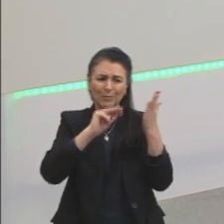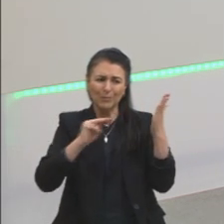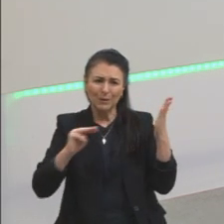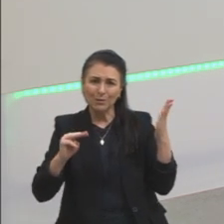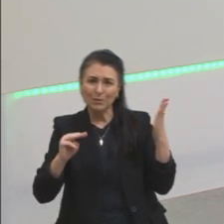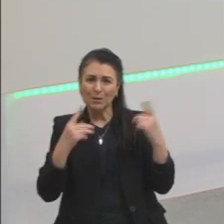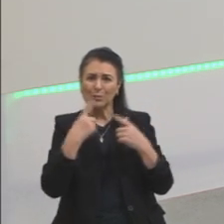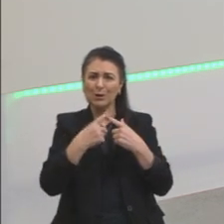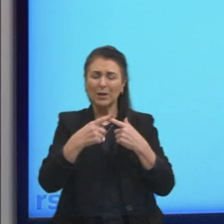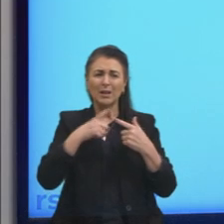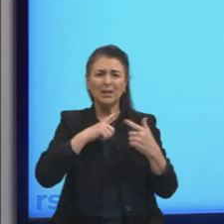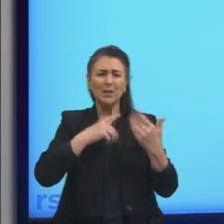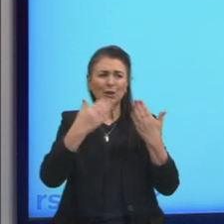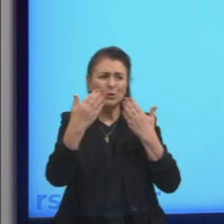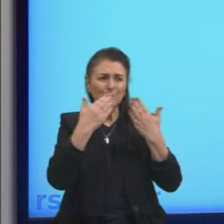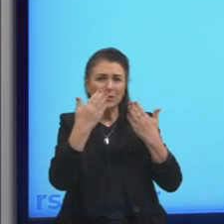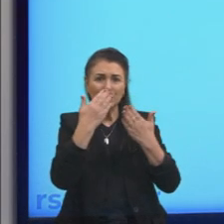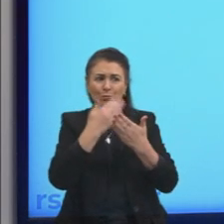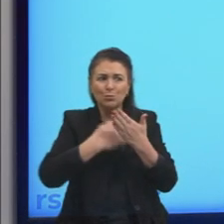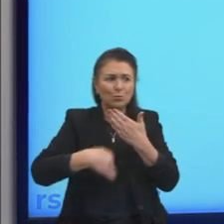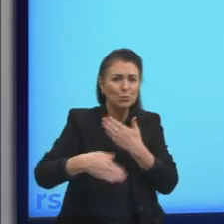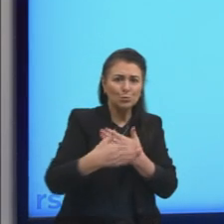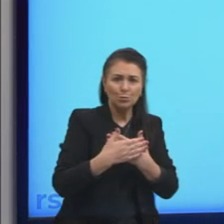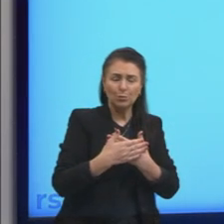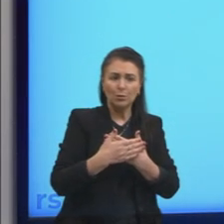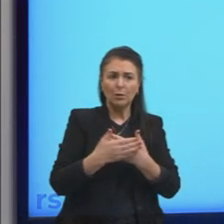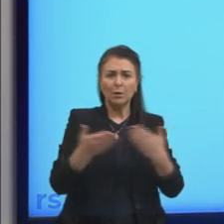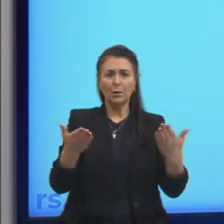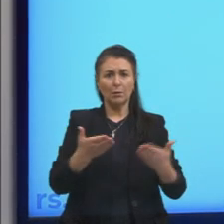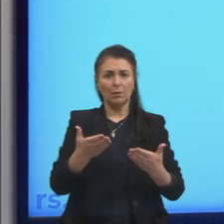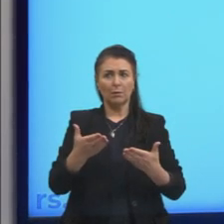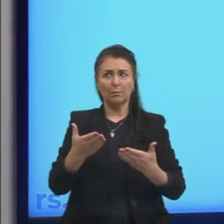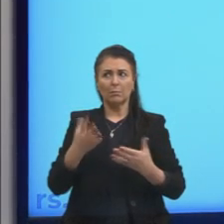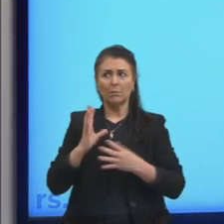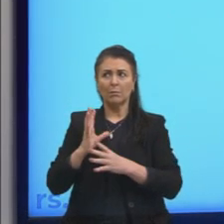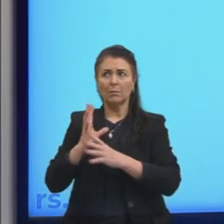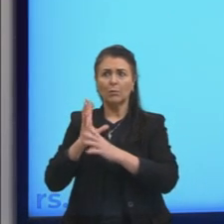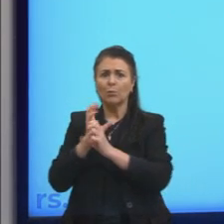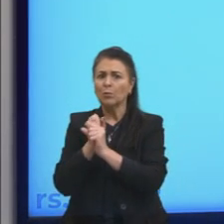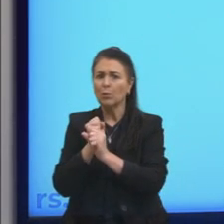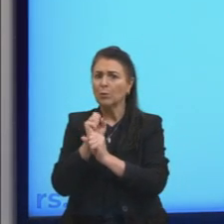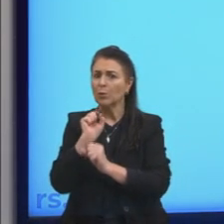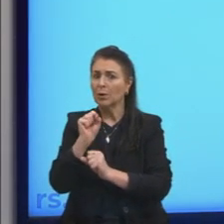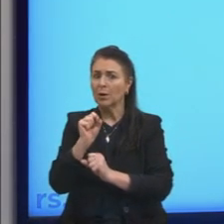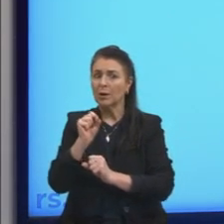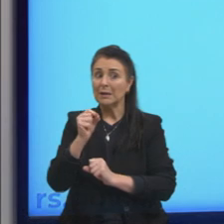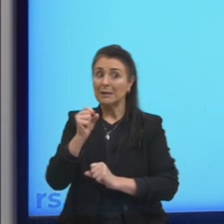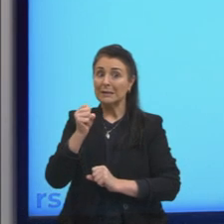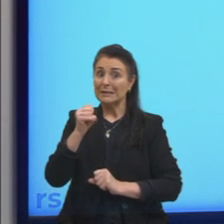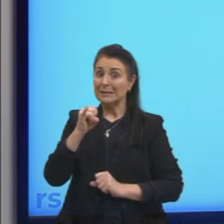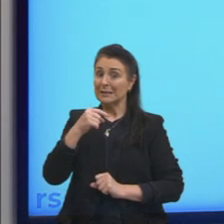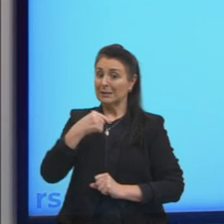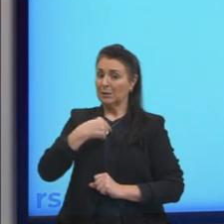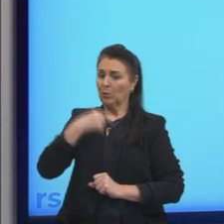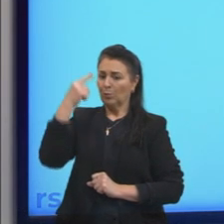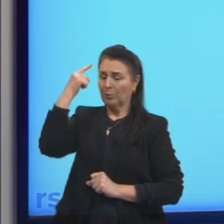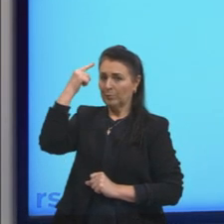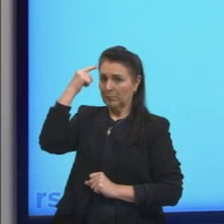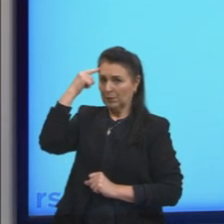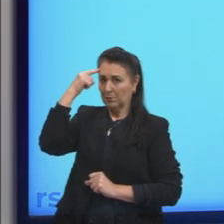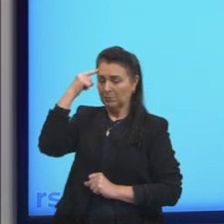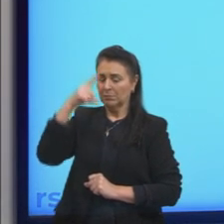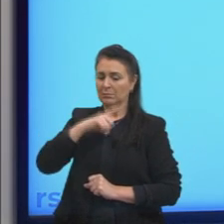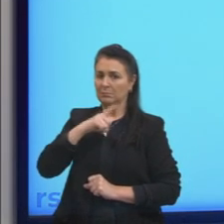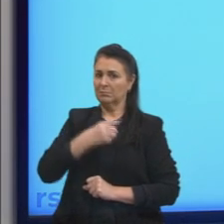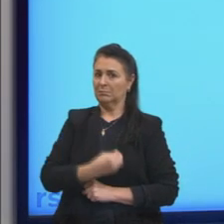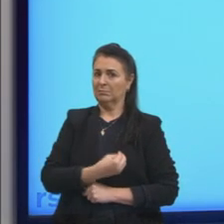tudo, ele chega a uma conclusão. Bom, se eu penso, eu existo. Então, a única certeza que ele tem, se ele está